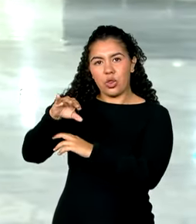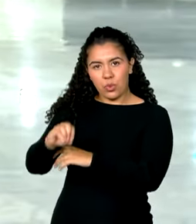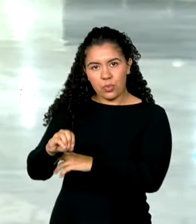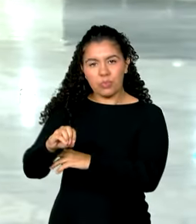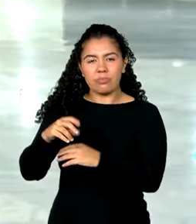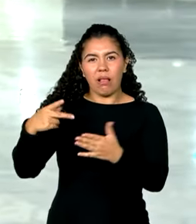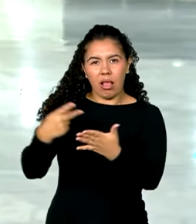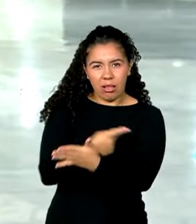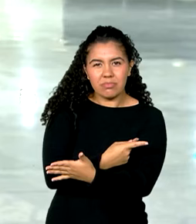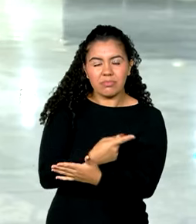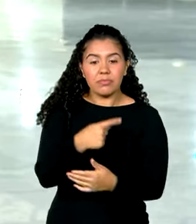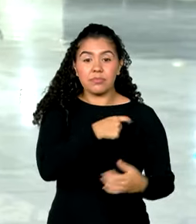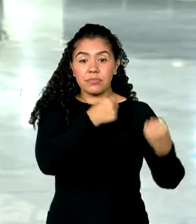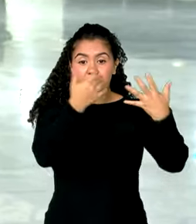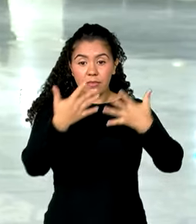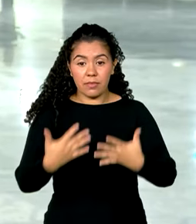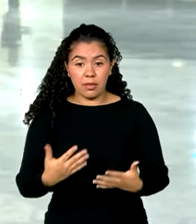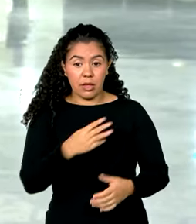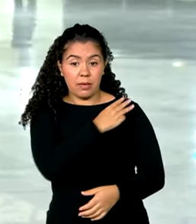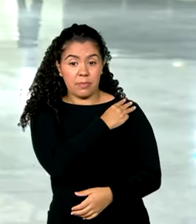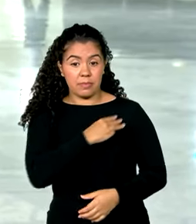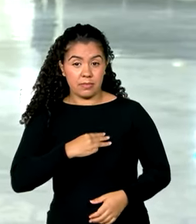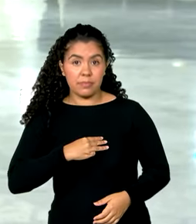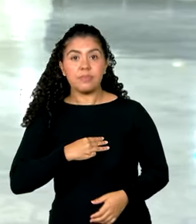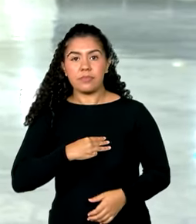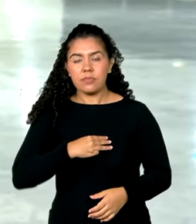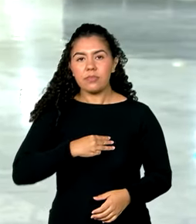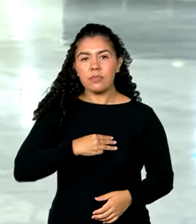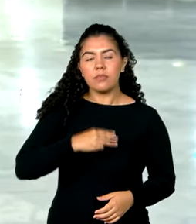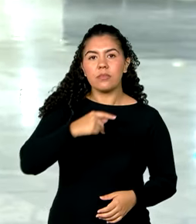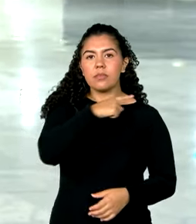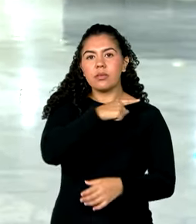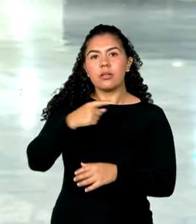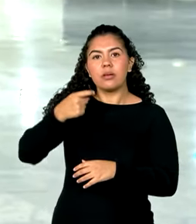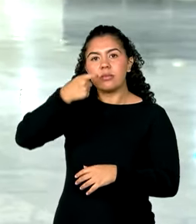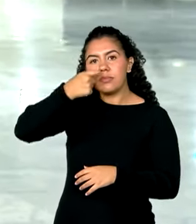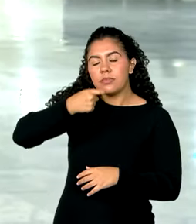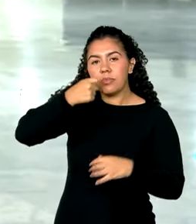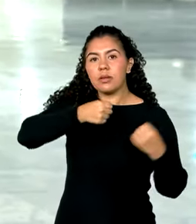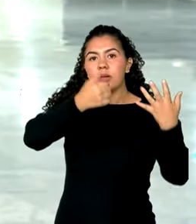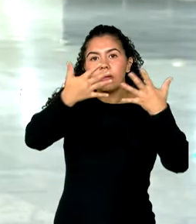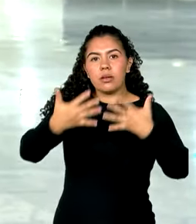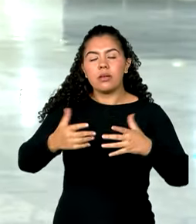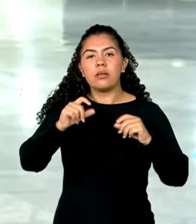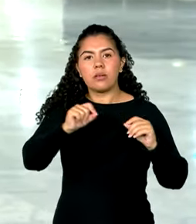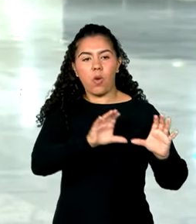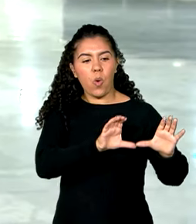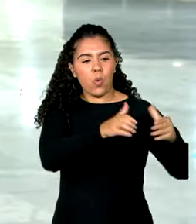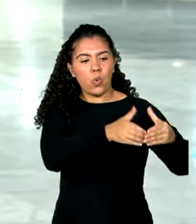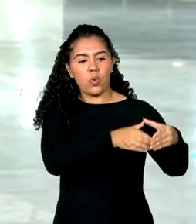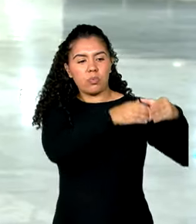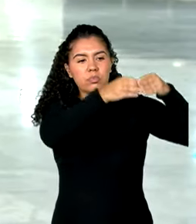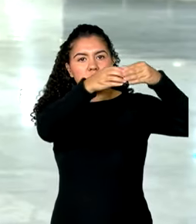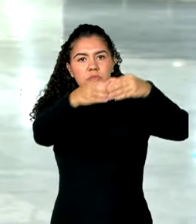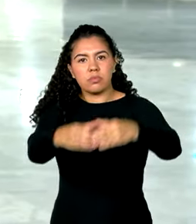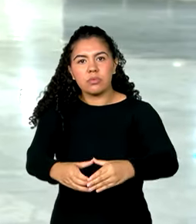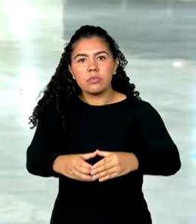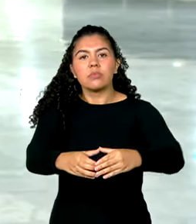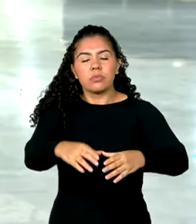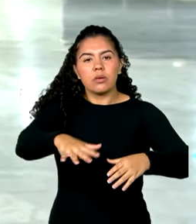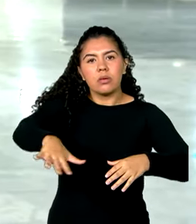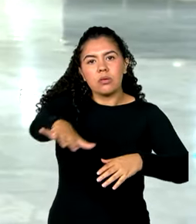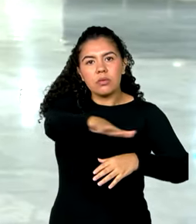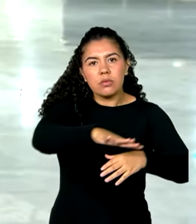Simone Tebit informou que na próxima sexta-feira, uma comitiva de ministros vai in loco acompanhar a situação dos incêndios